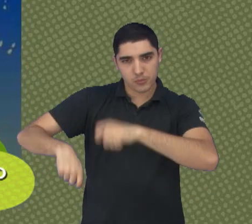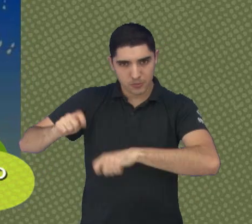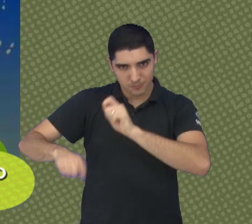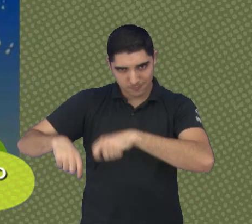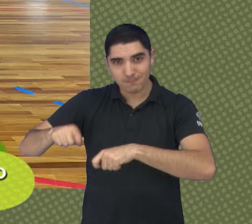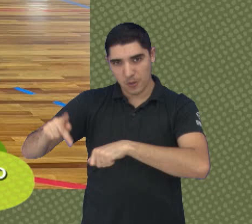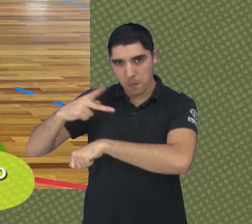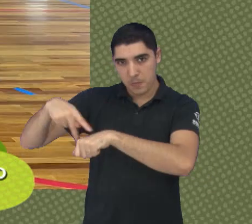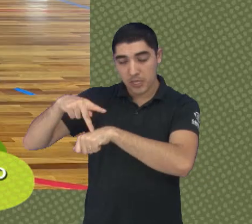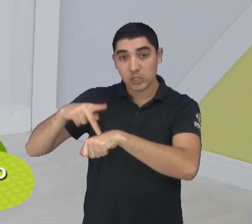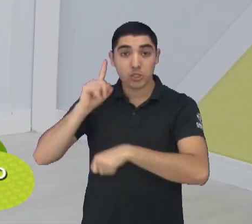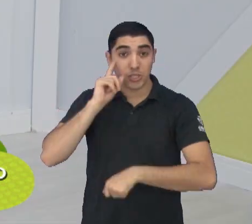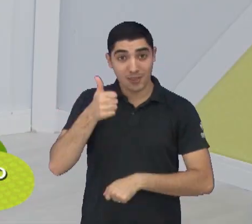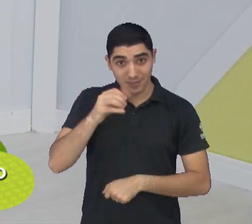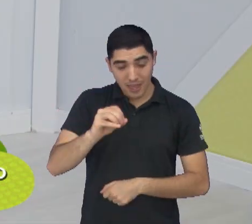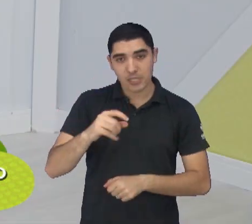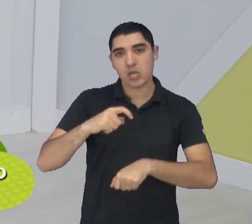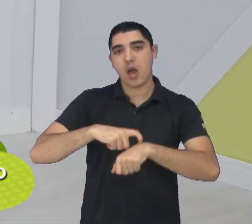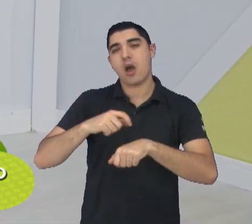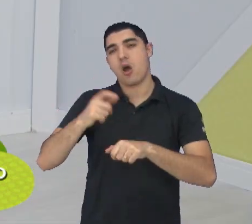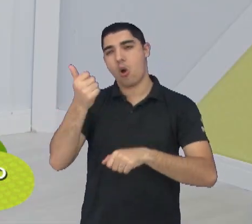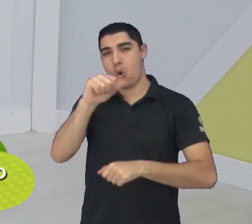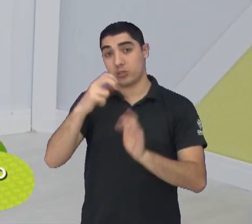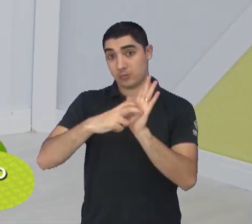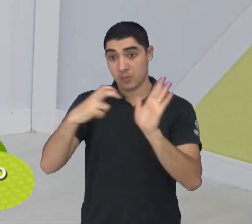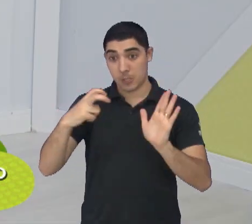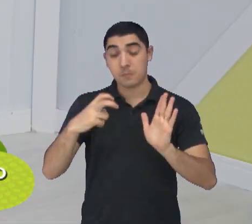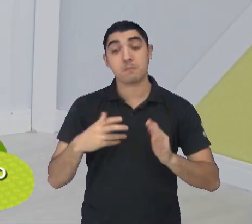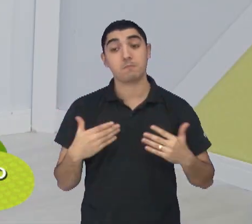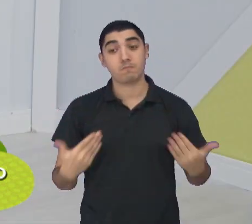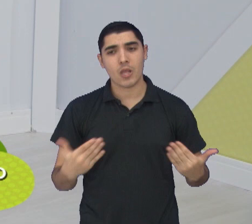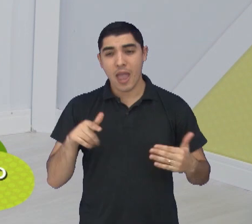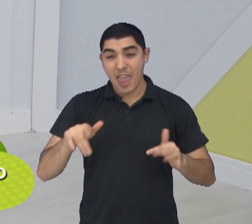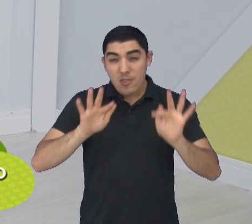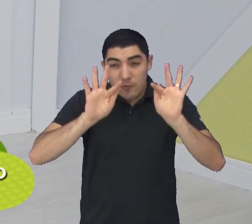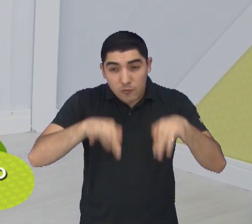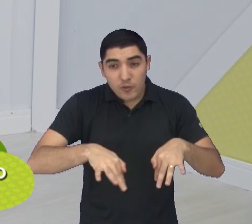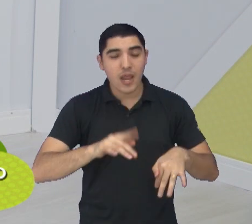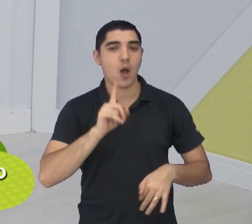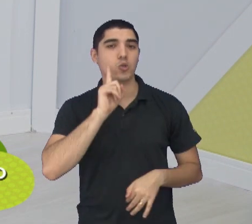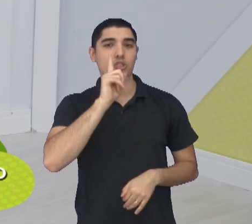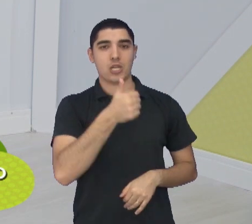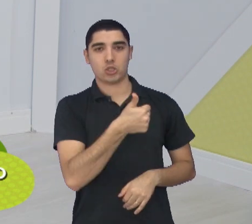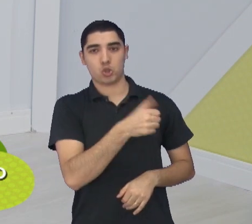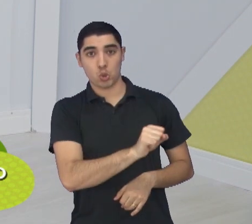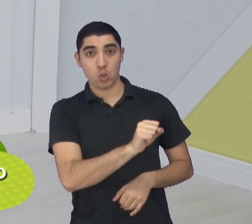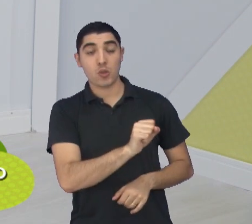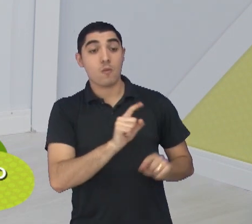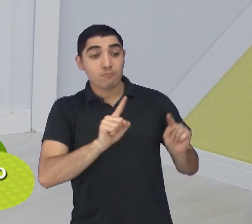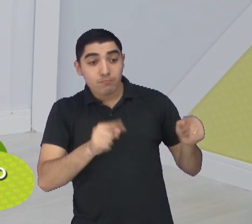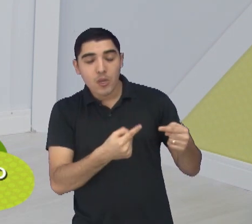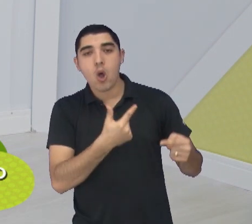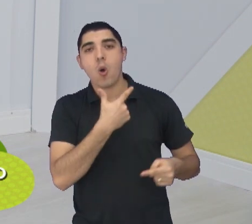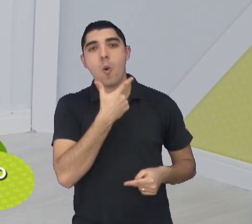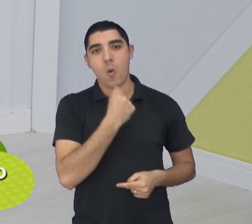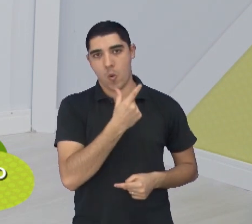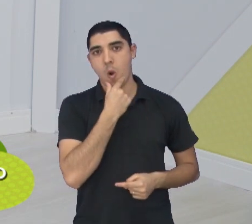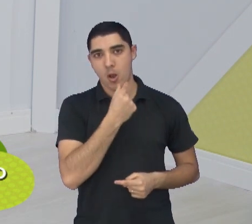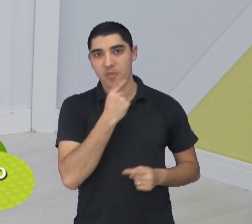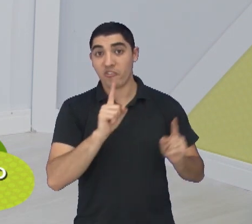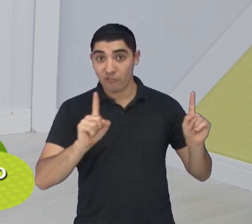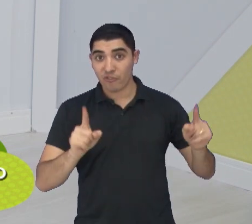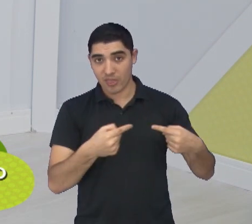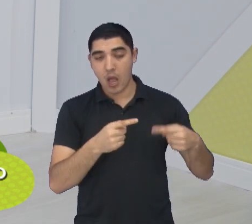novembro, às 8 horas da manhã, também no Teatrão. O encerramento do Mundial será no dia 18, com a final masculina, a partir das